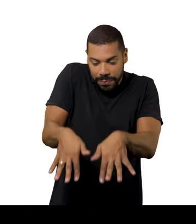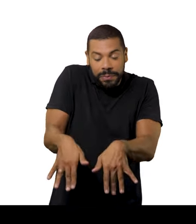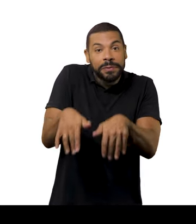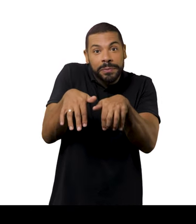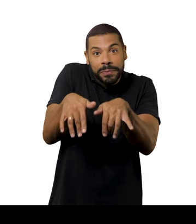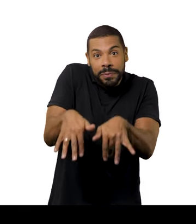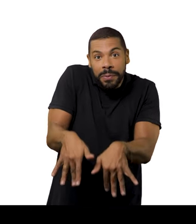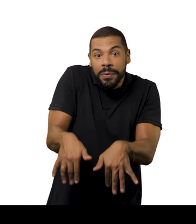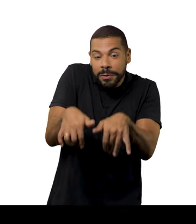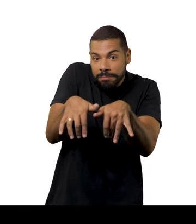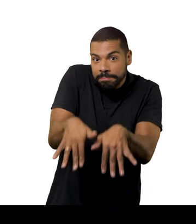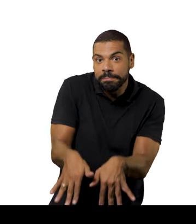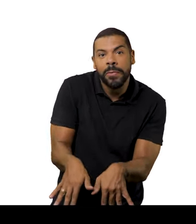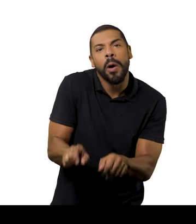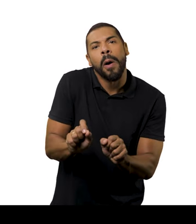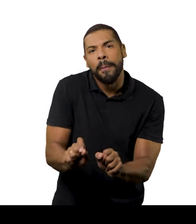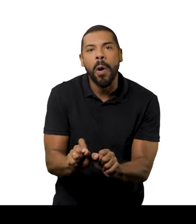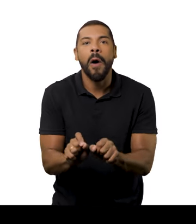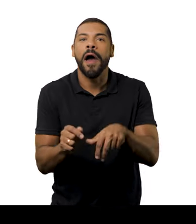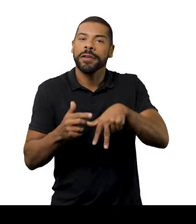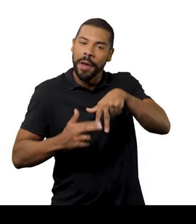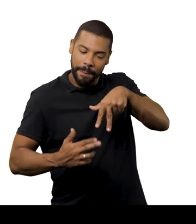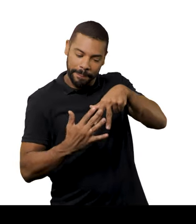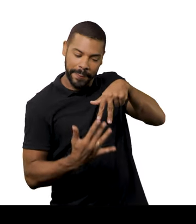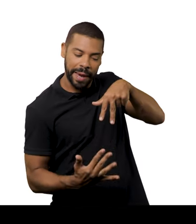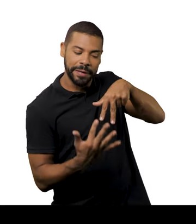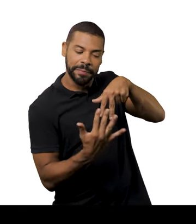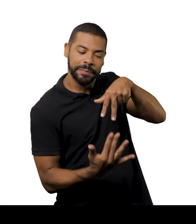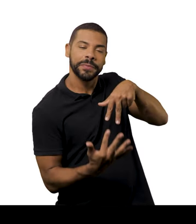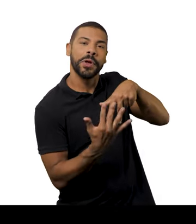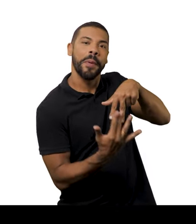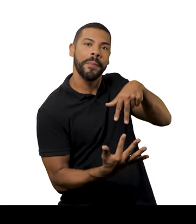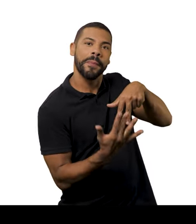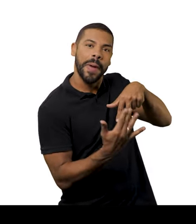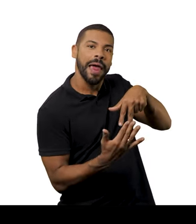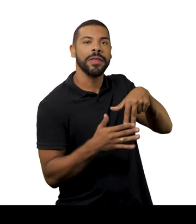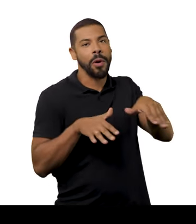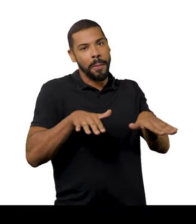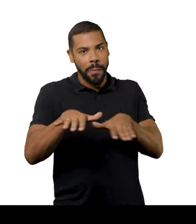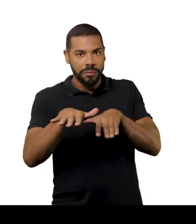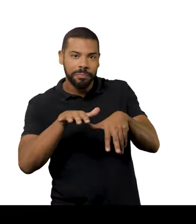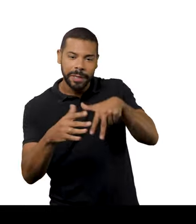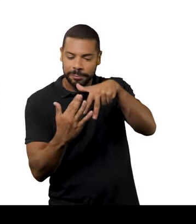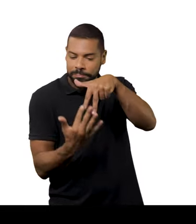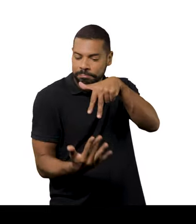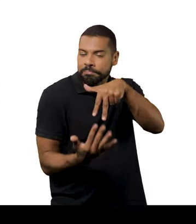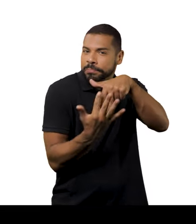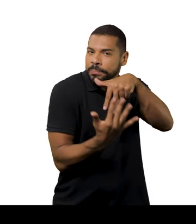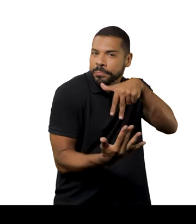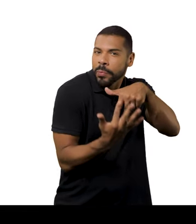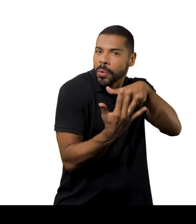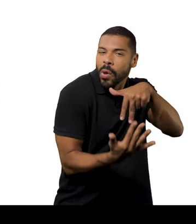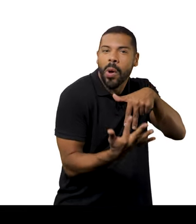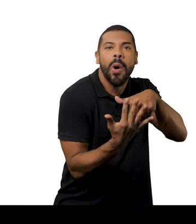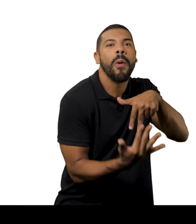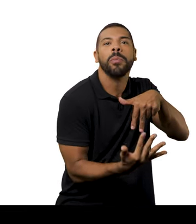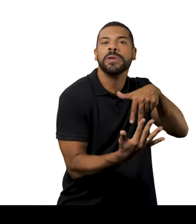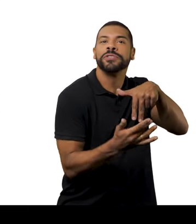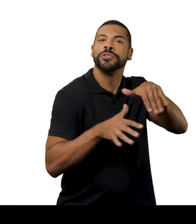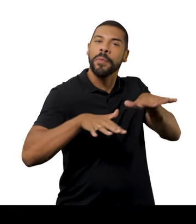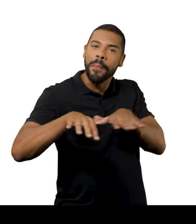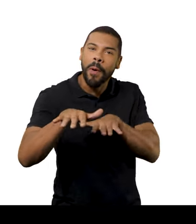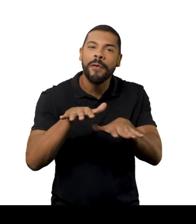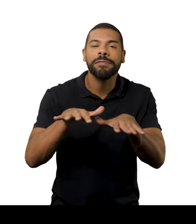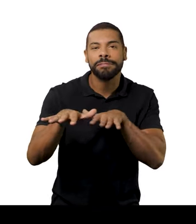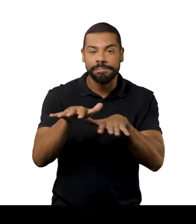dali para baixo as franjas, você pode entrever as pernas e tal, movimento das pernas. As franjas, elas